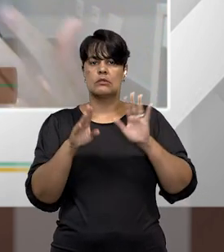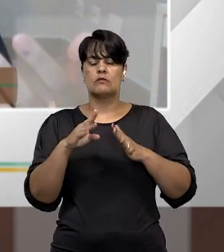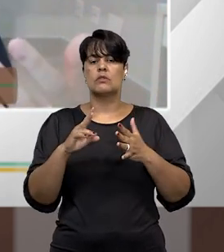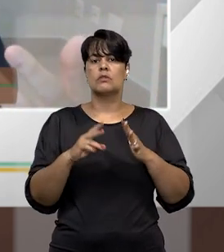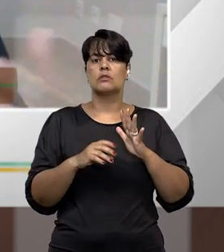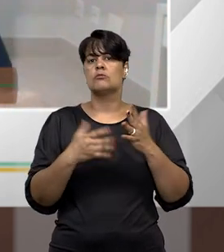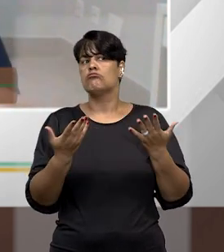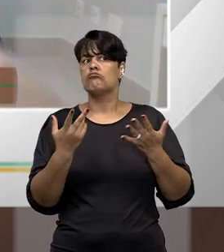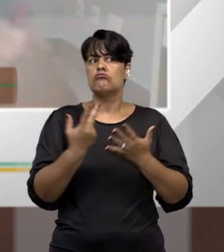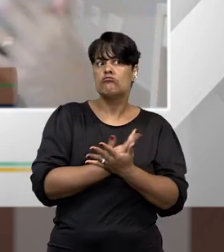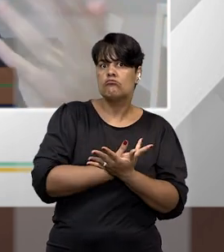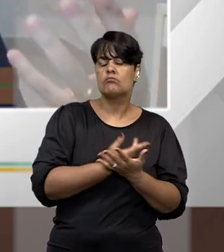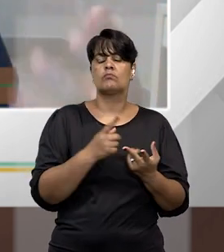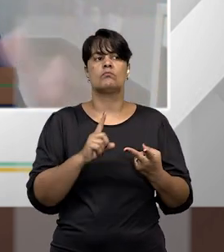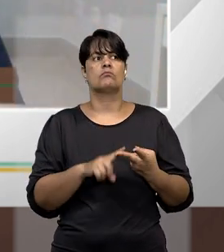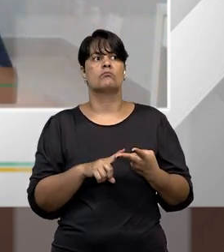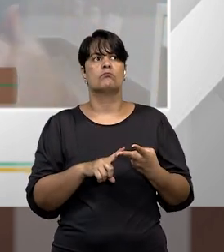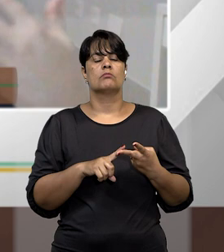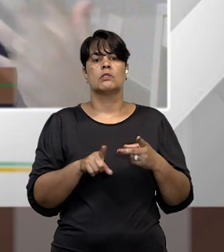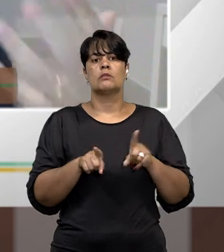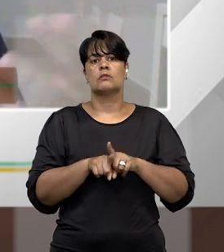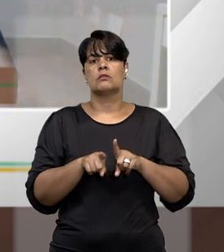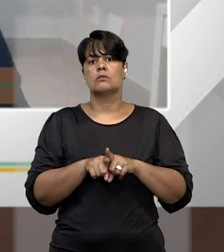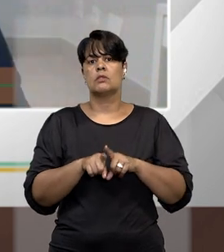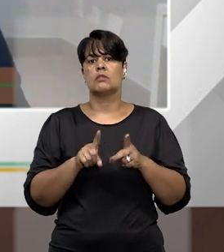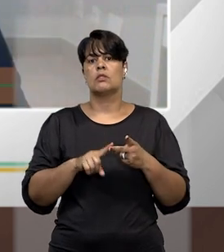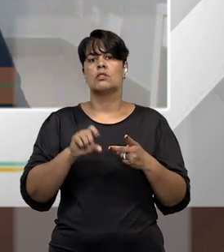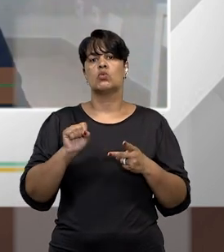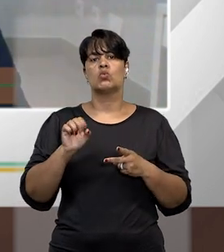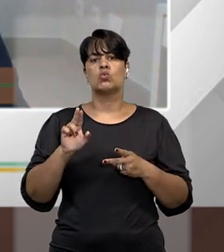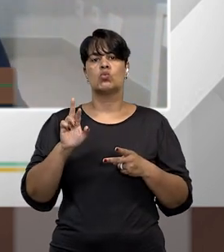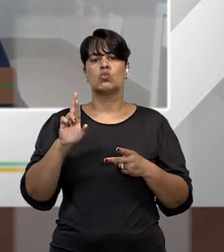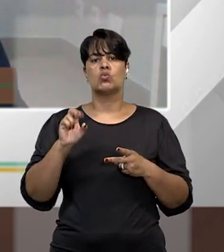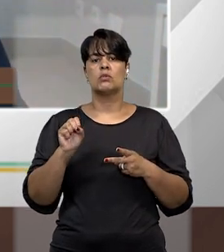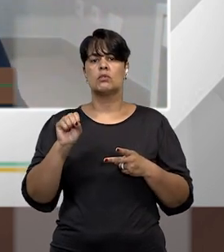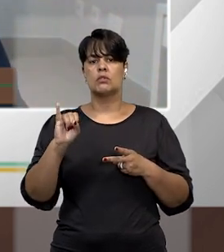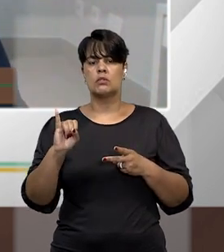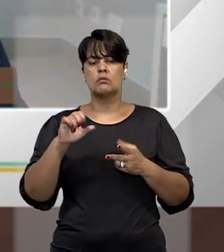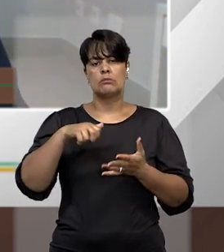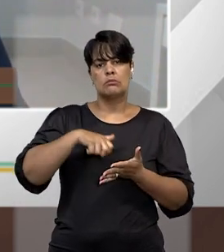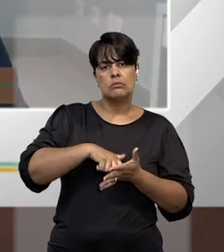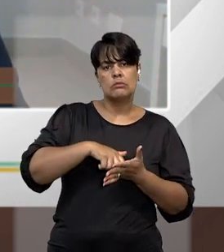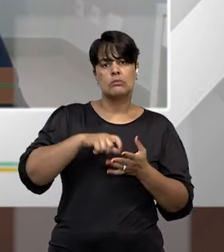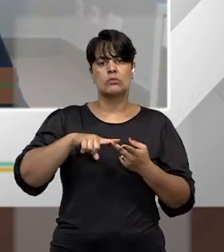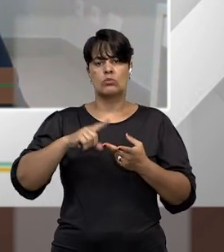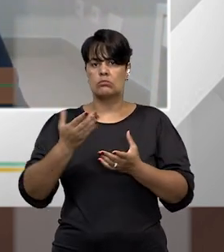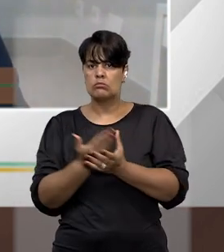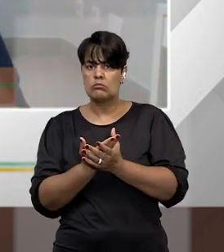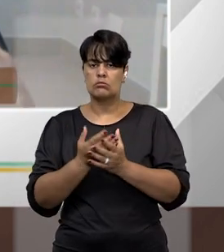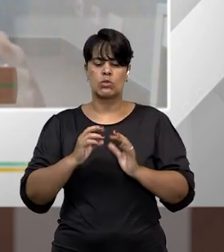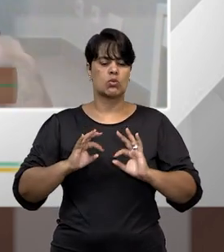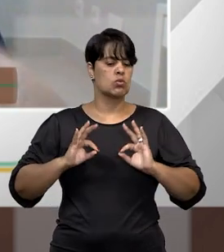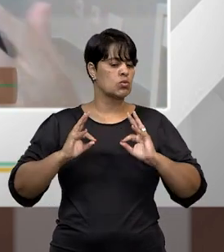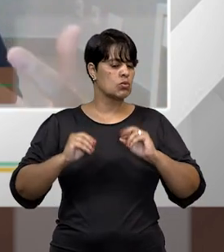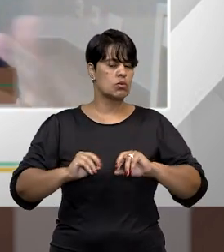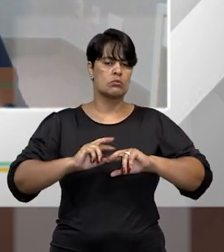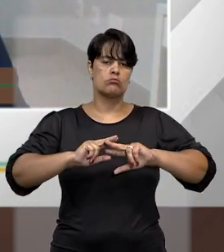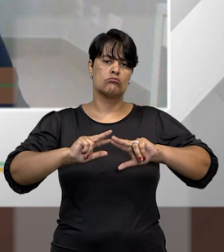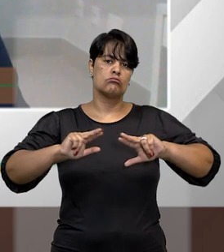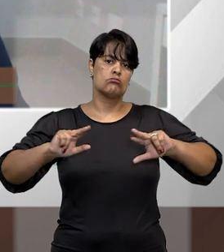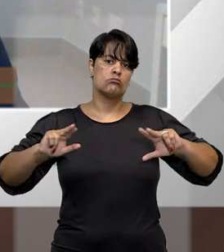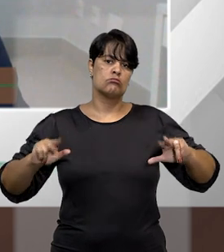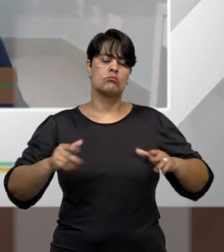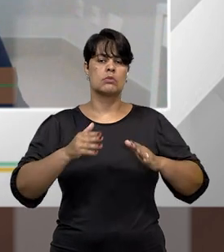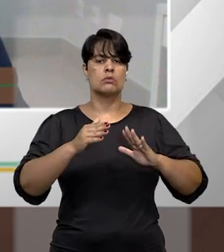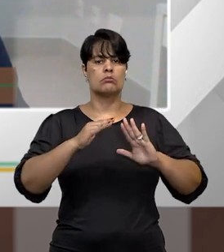alcance a sursi penal, a sursi processual, enfim, a todos os demais benefícios previstos na nossa legislação quando